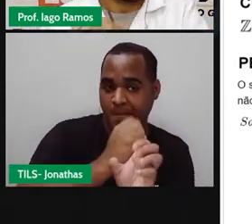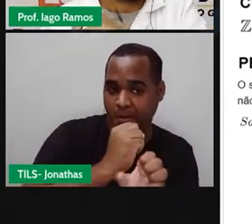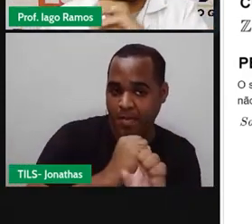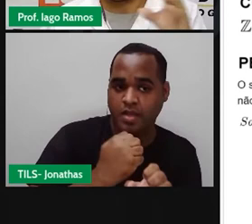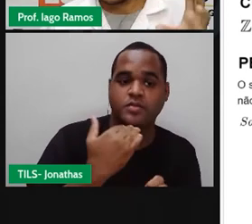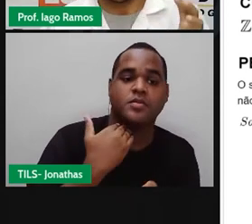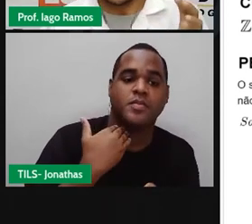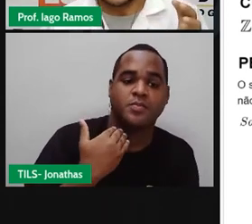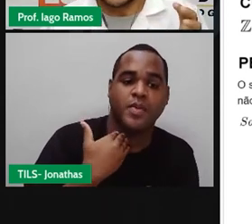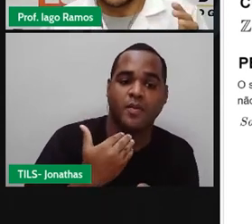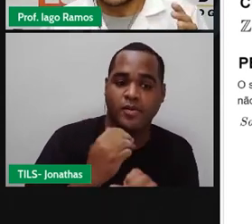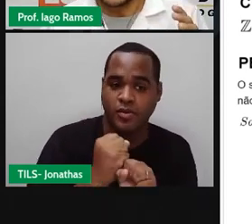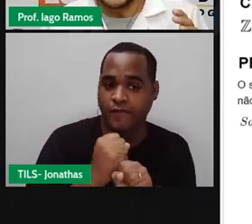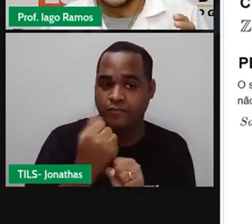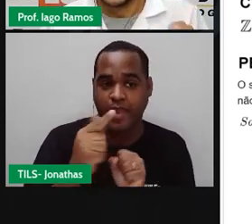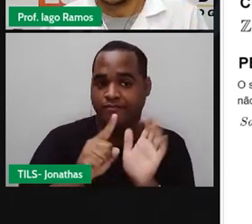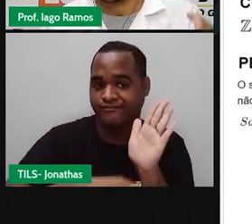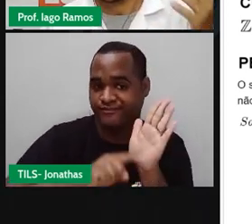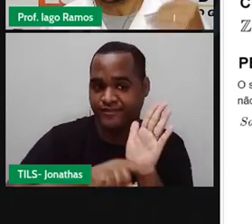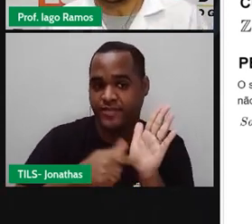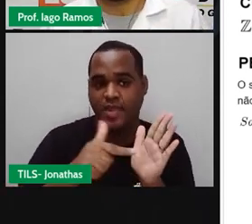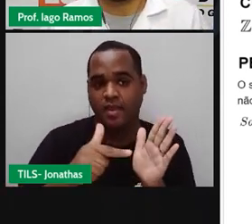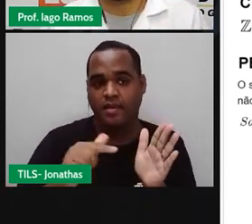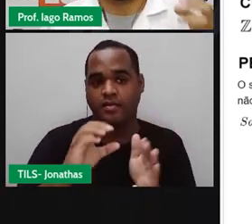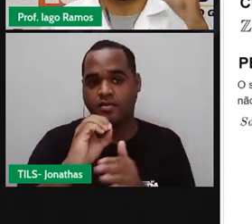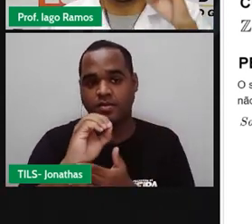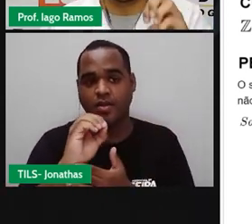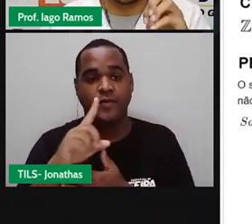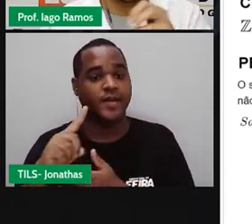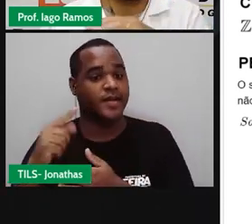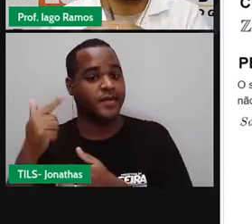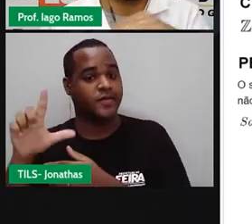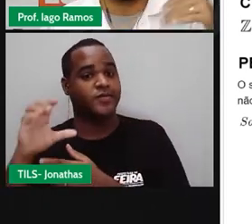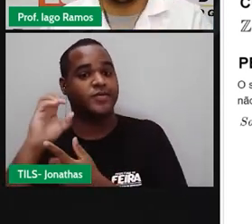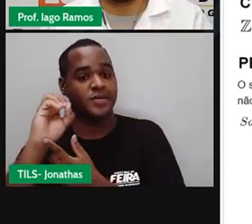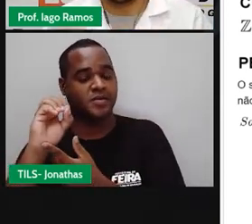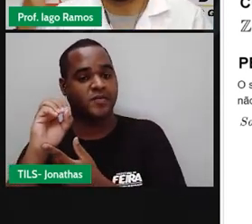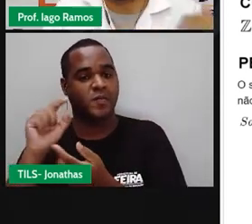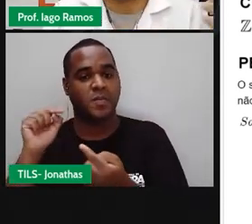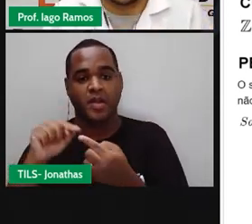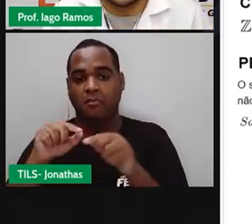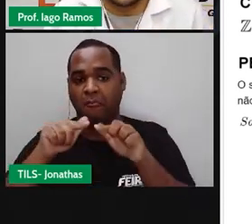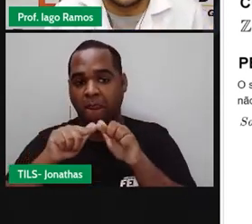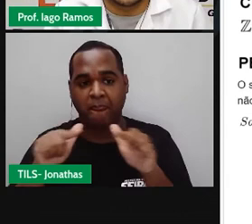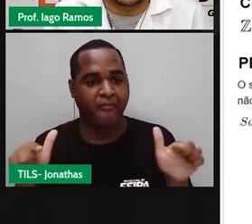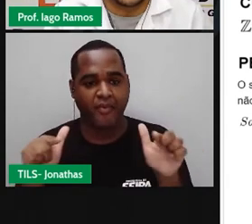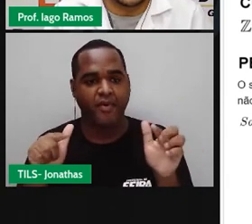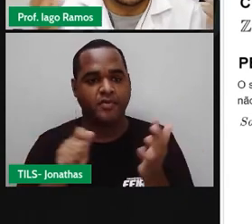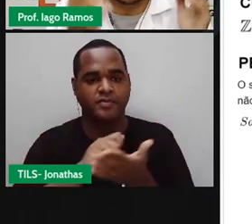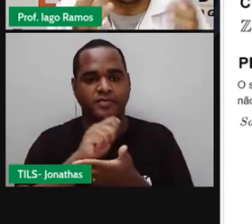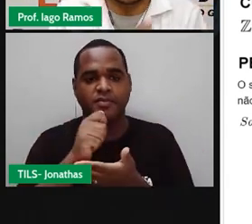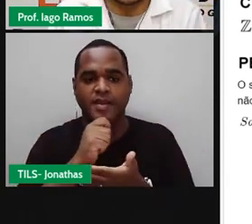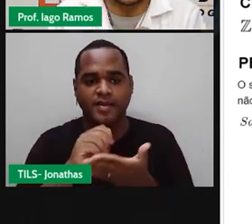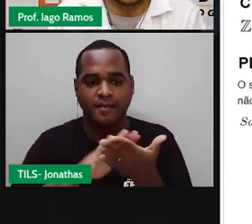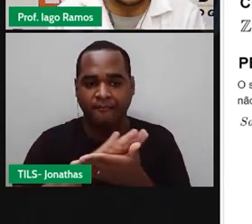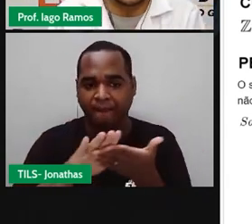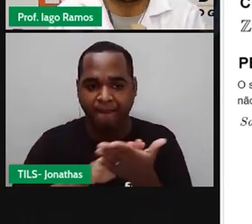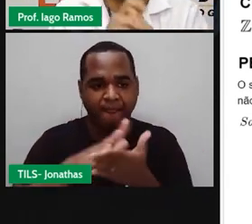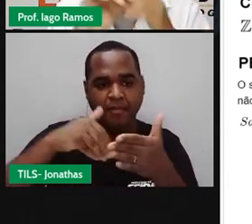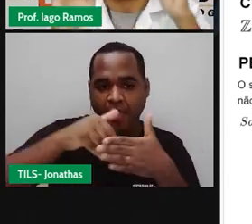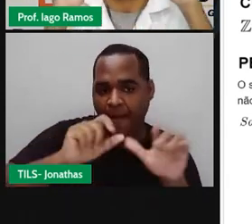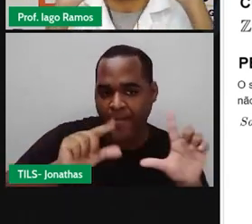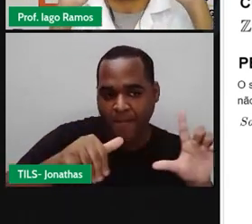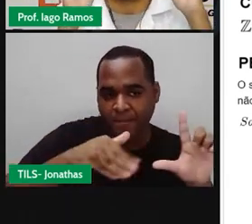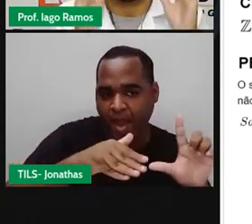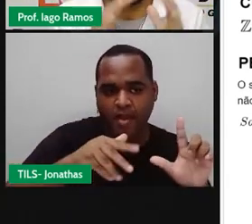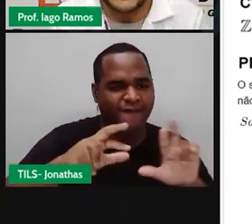zero é quando não tem nada na conta, no saldo de gols o zero é quando o time nem fez e nem sofreu gols. Então em todas essas situações